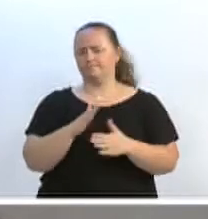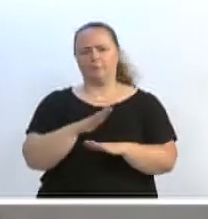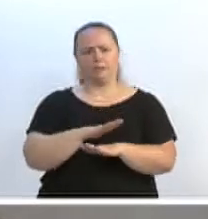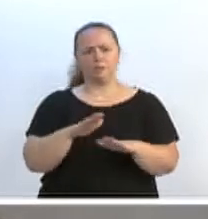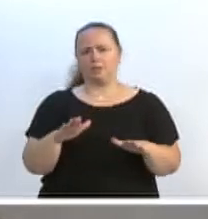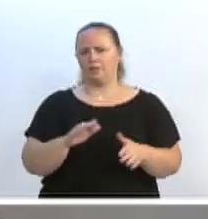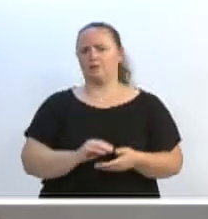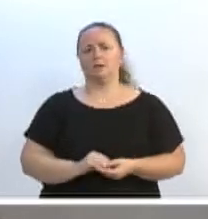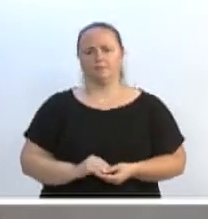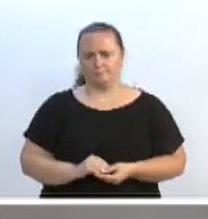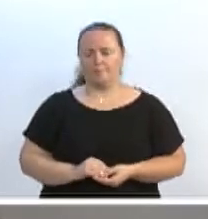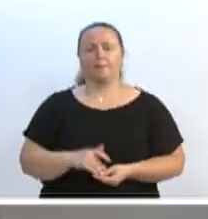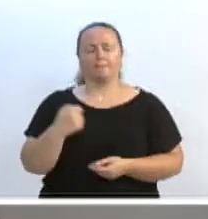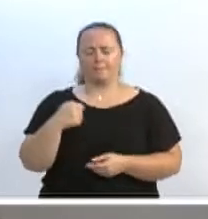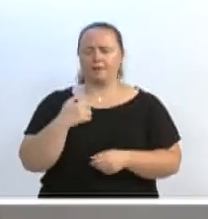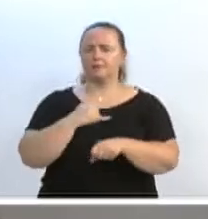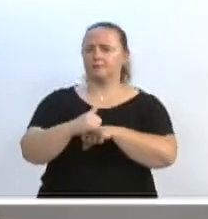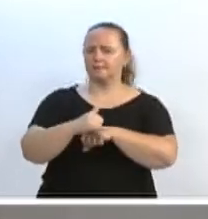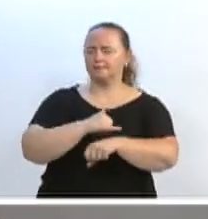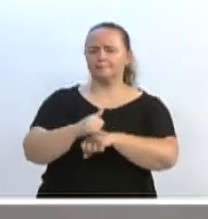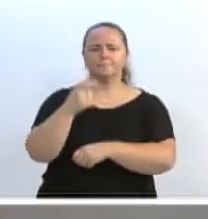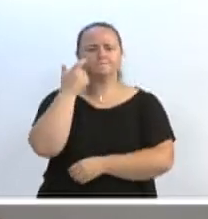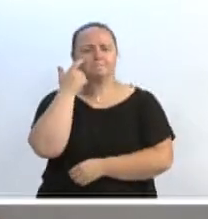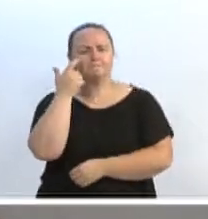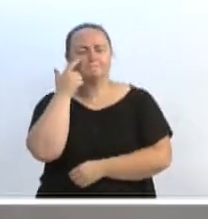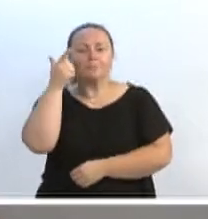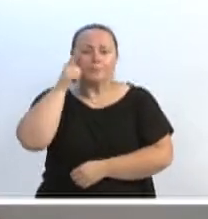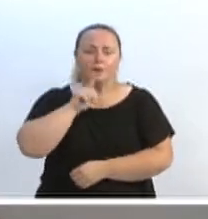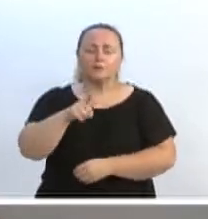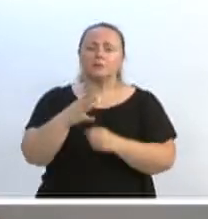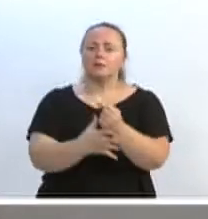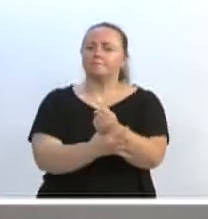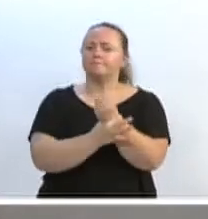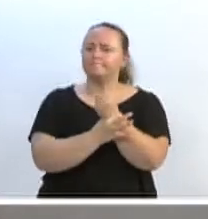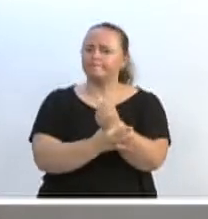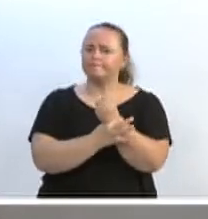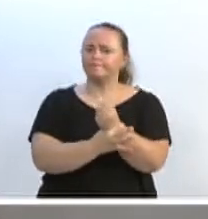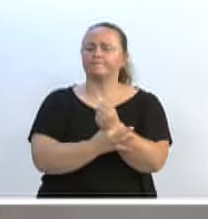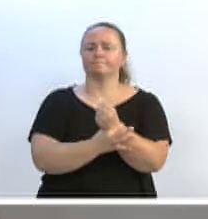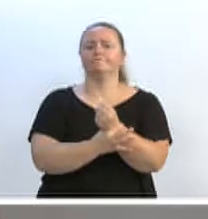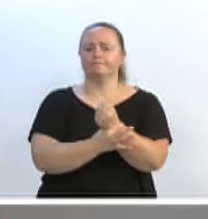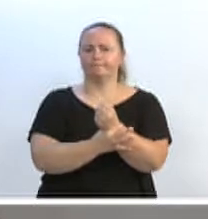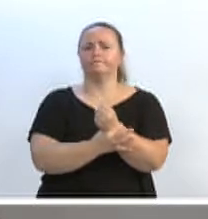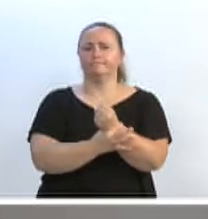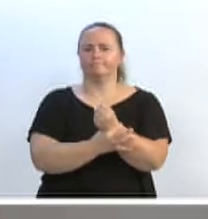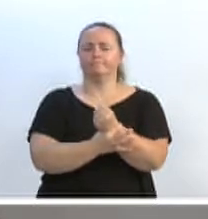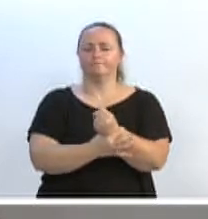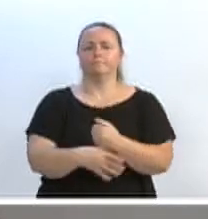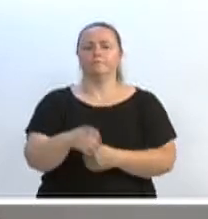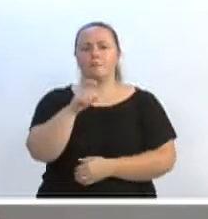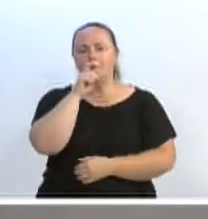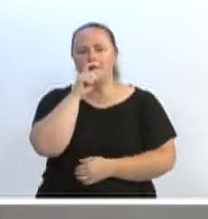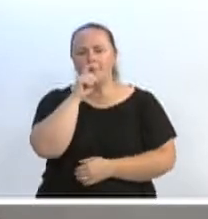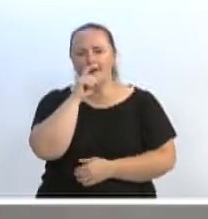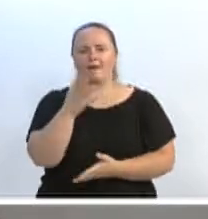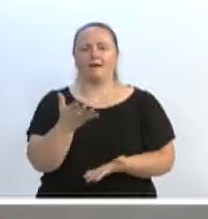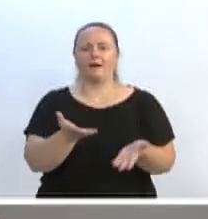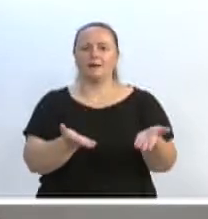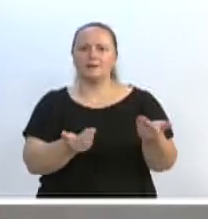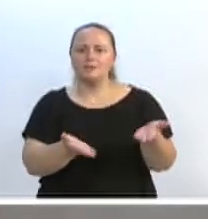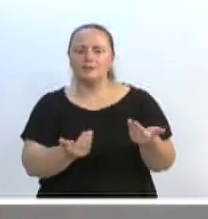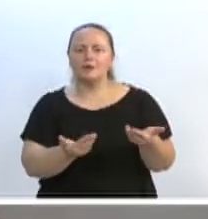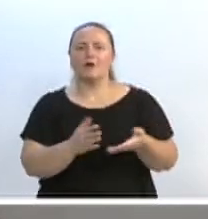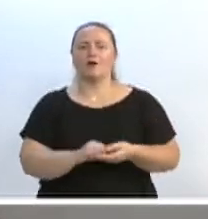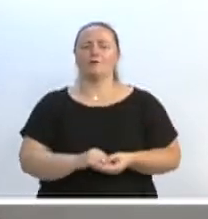algumas coisas, para que nós possamos ter a segurança daquele pai, daquele jovem, da família, nós estamos